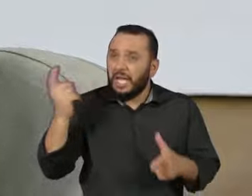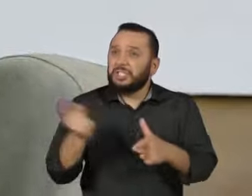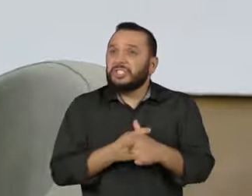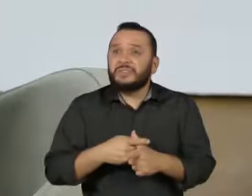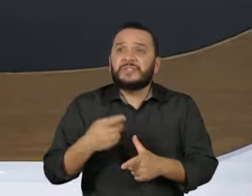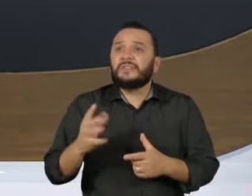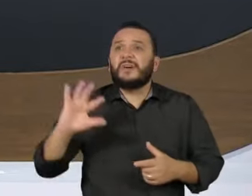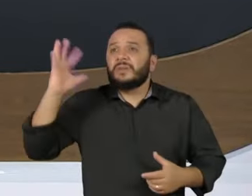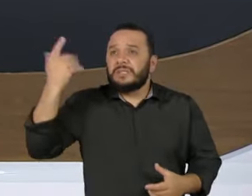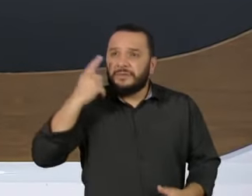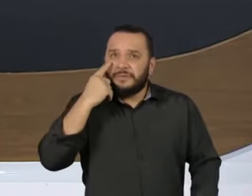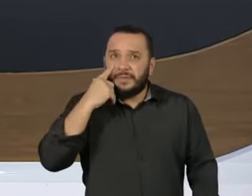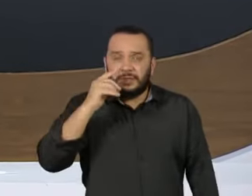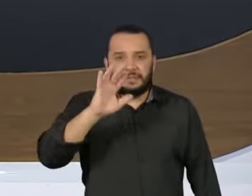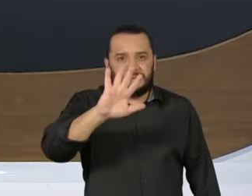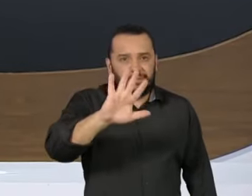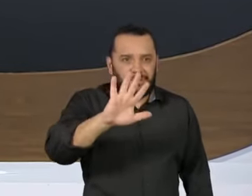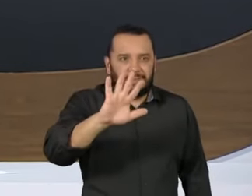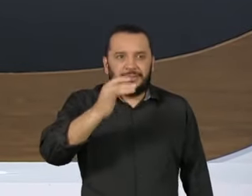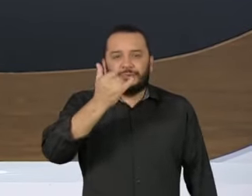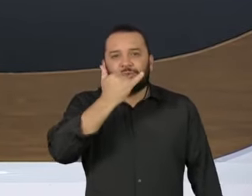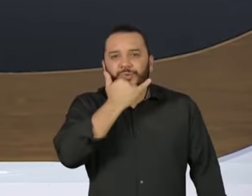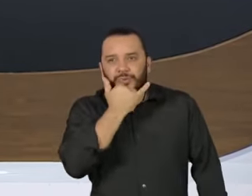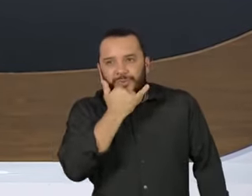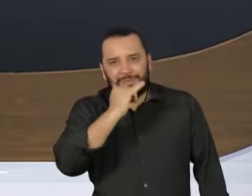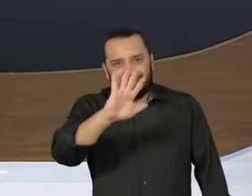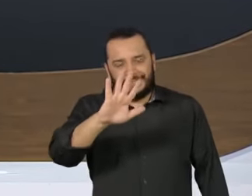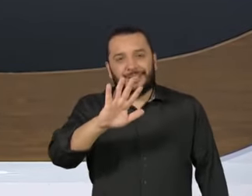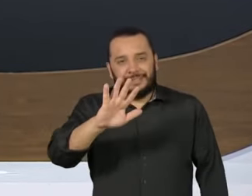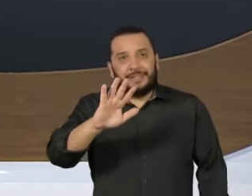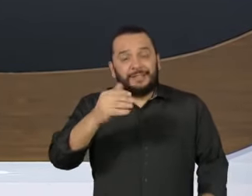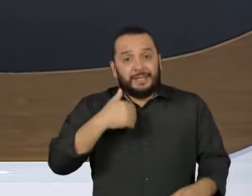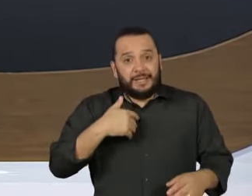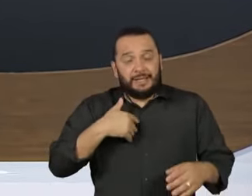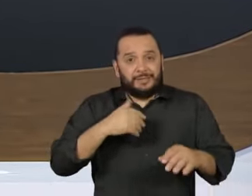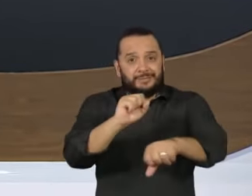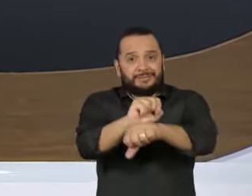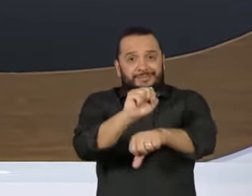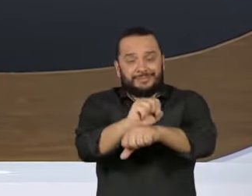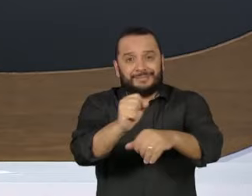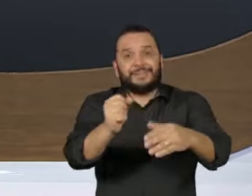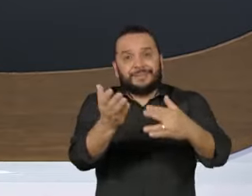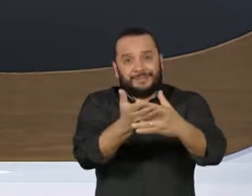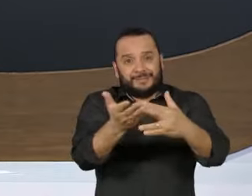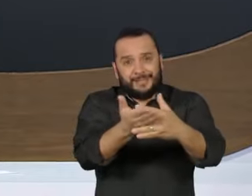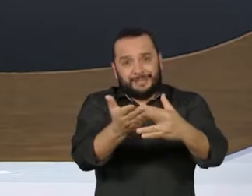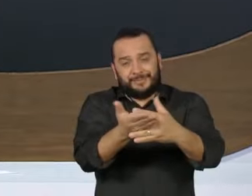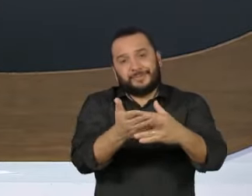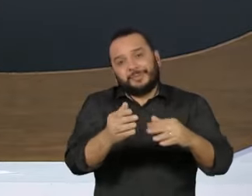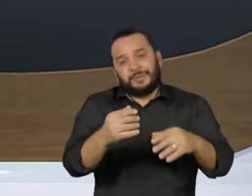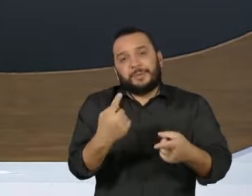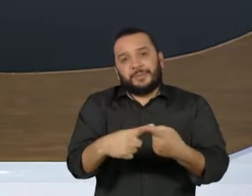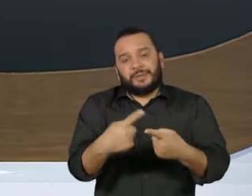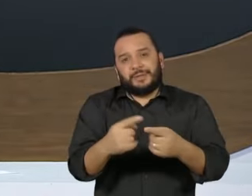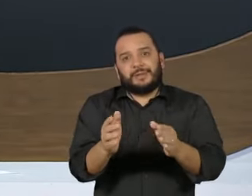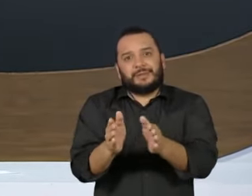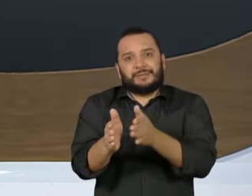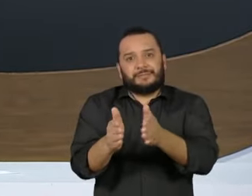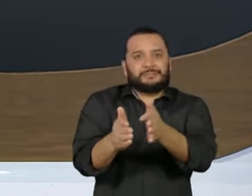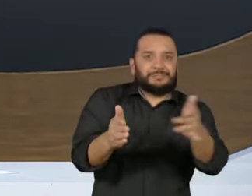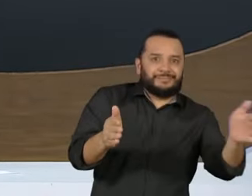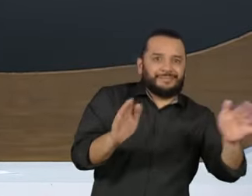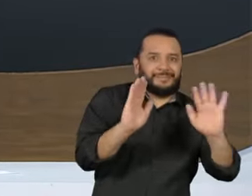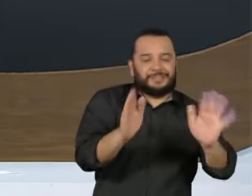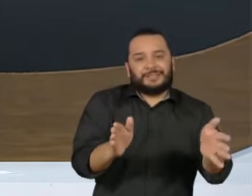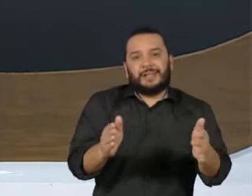Gatilhada. É, a gente está empurrando uma compra para 2023 e eu estou empurrando um tempo para o segundo bloco que a gente já estourou. Então, eu preciso